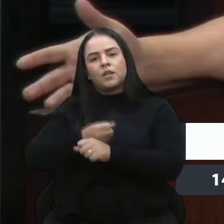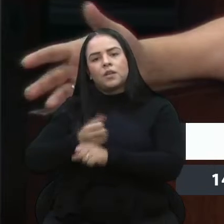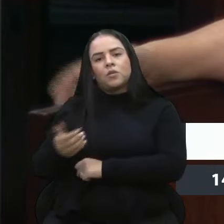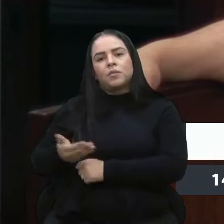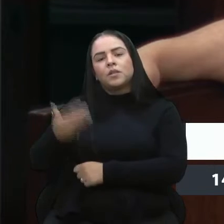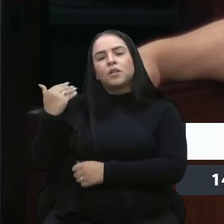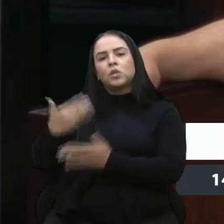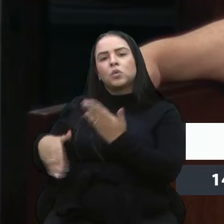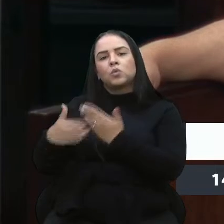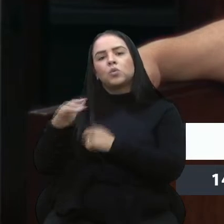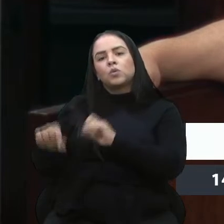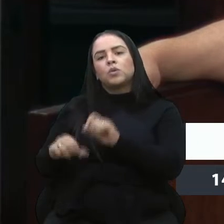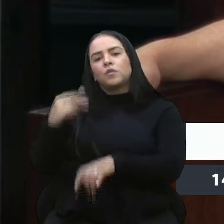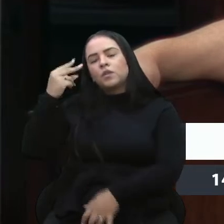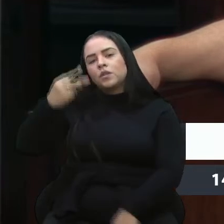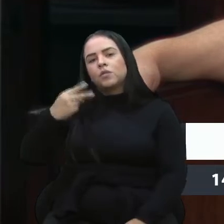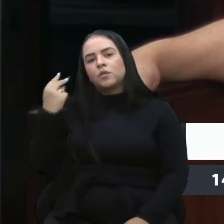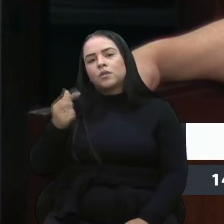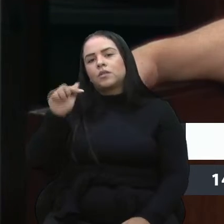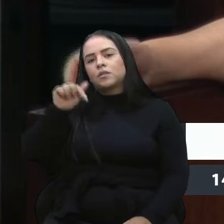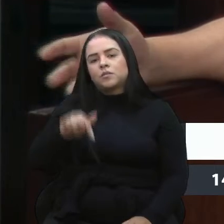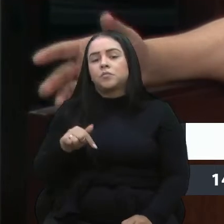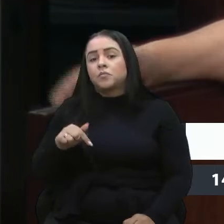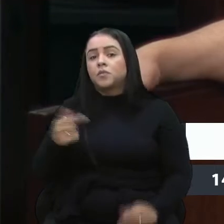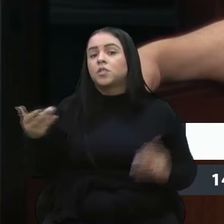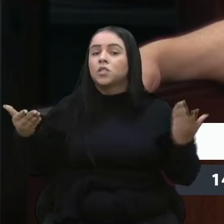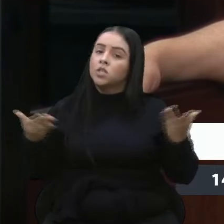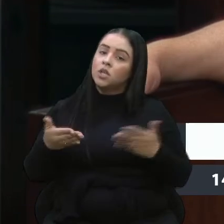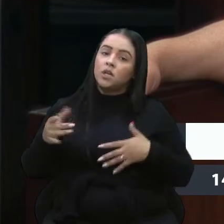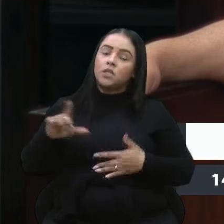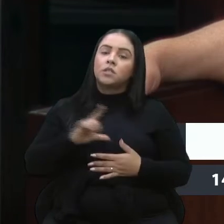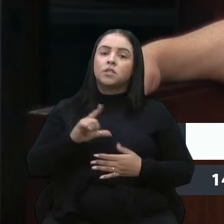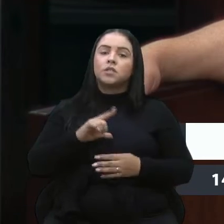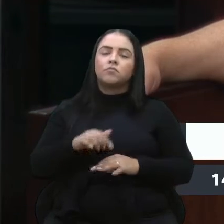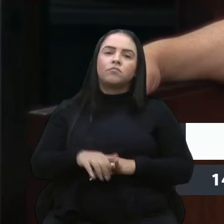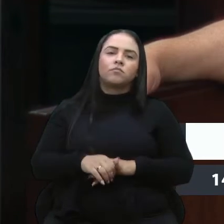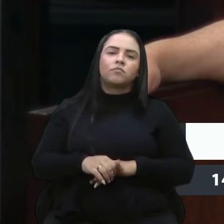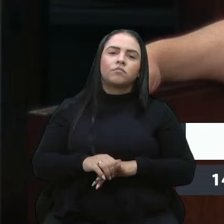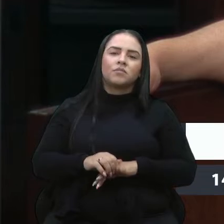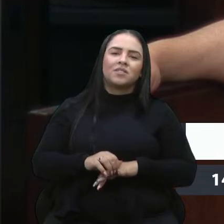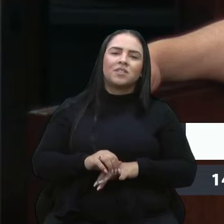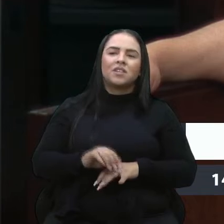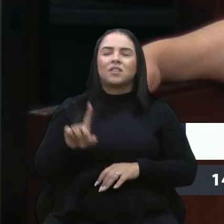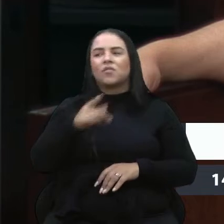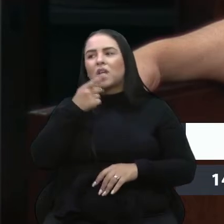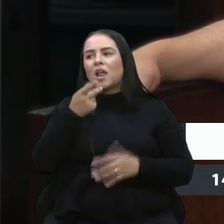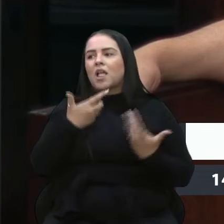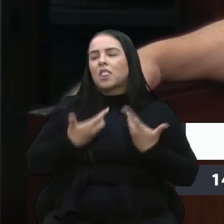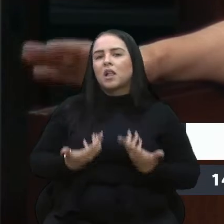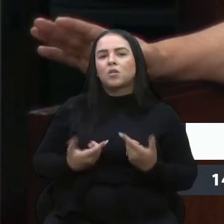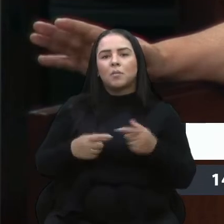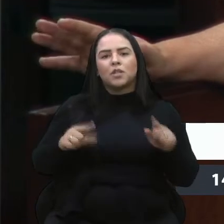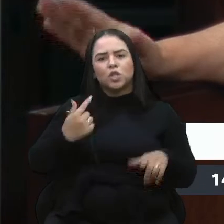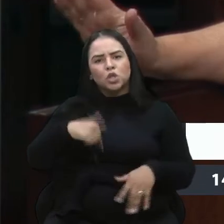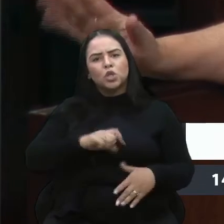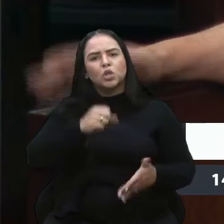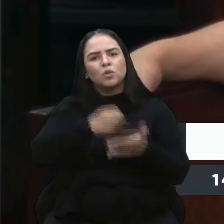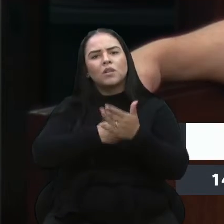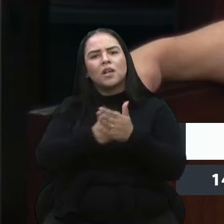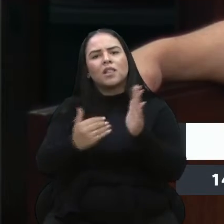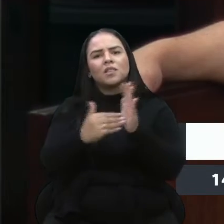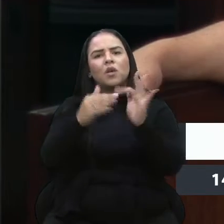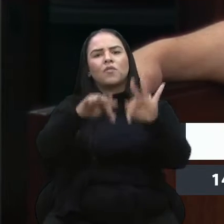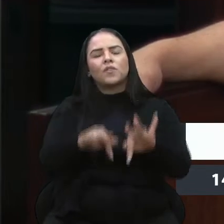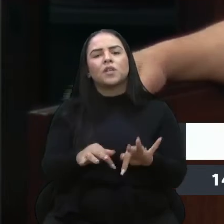os vereadores desta casa aqui, já estão, não vou dizer cansados, porque nós vamos lutar até o final. Então, não